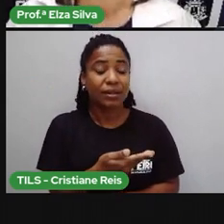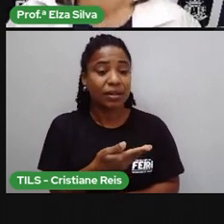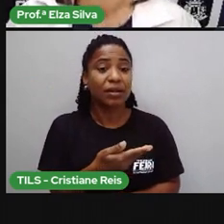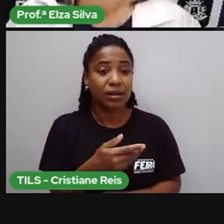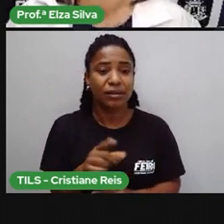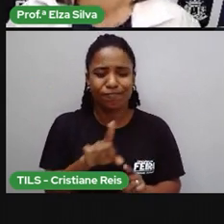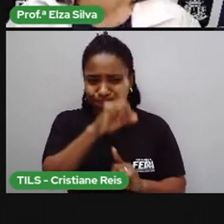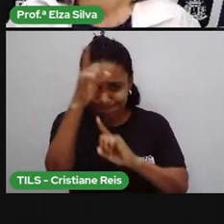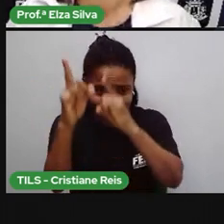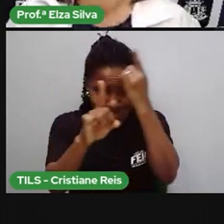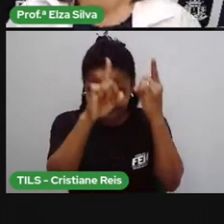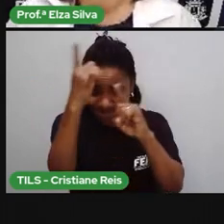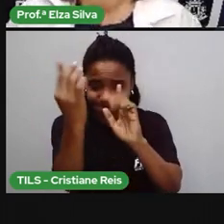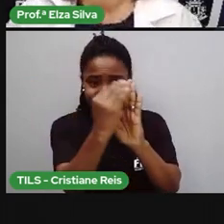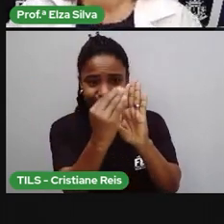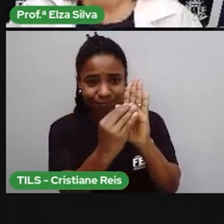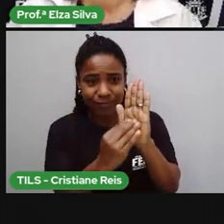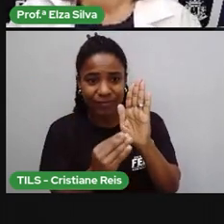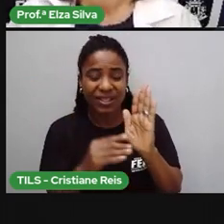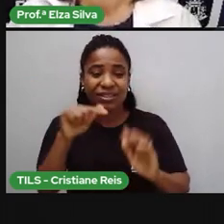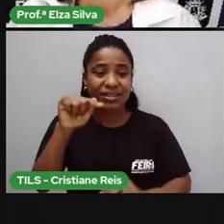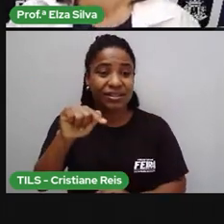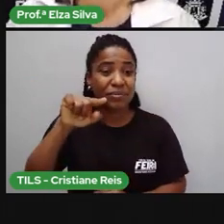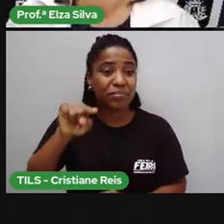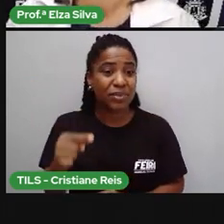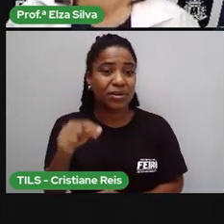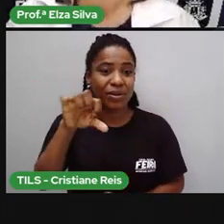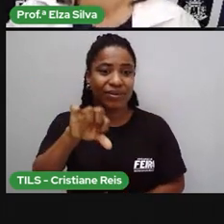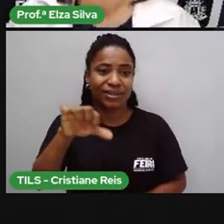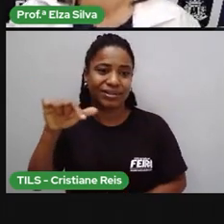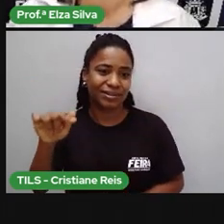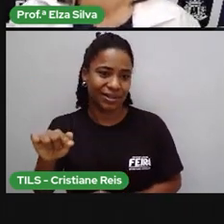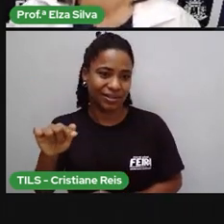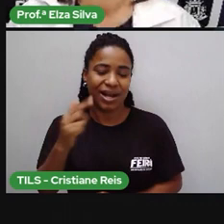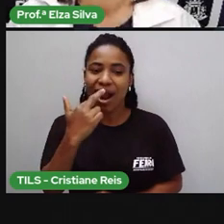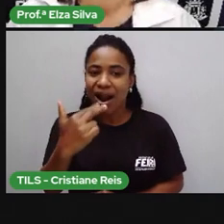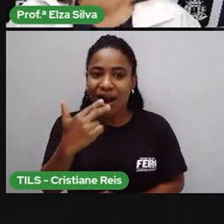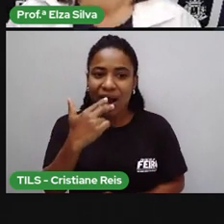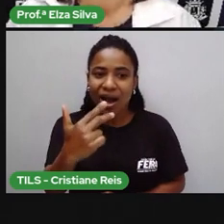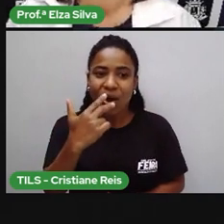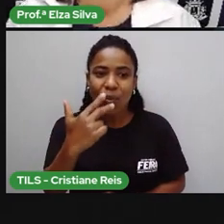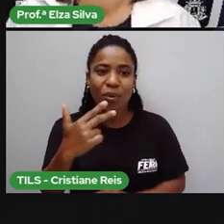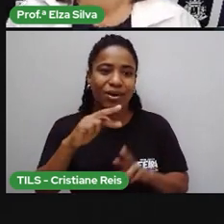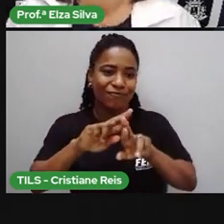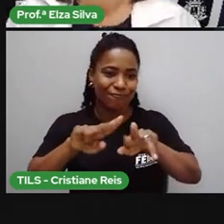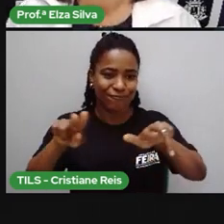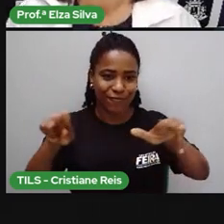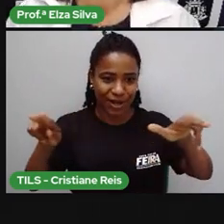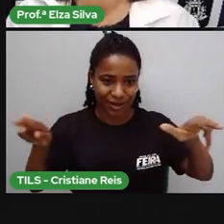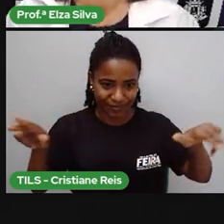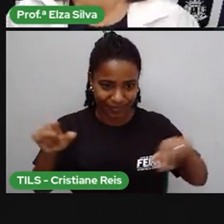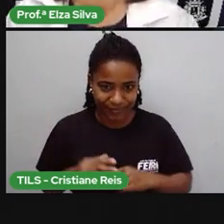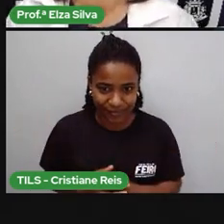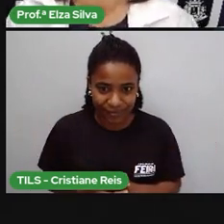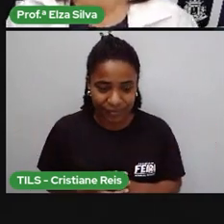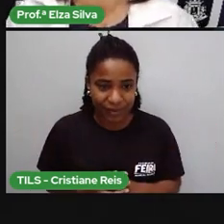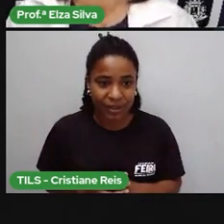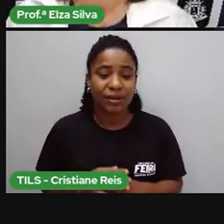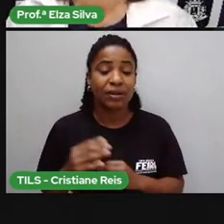planeta, são 7.097 idiomas falados no mundo atualmente. Publicado desde